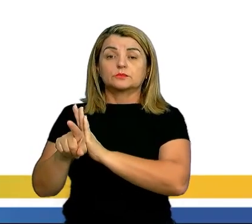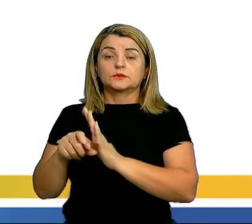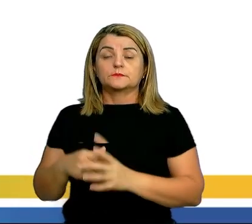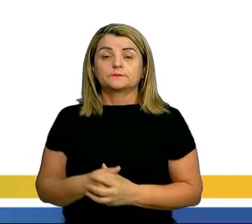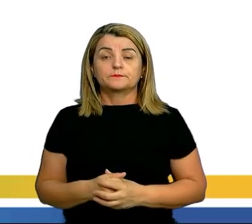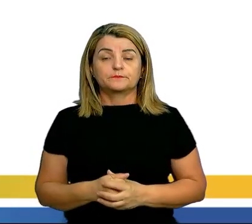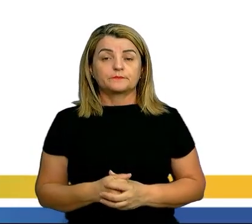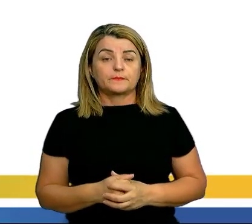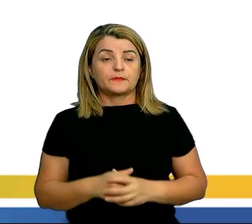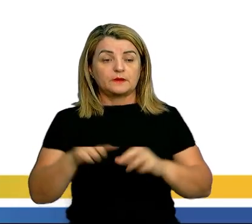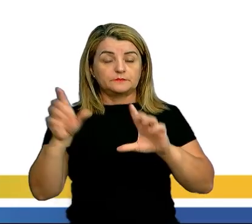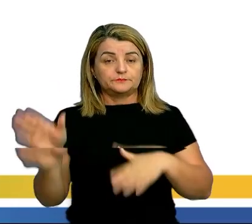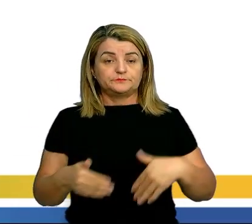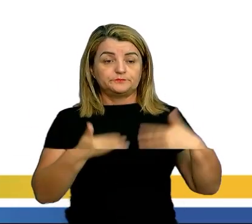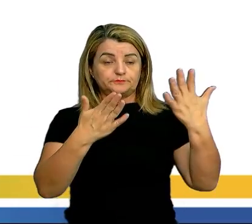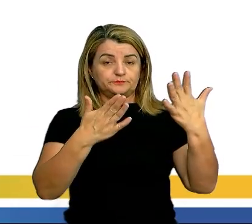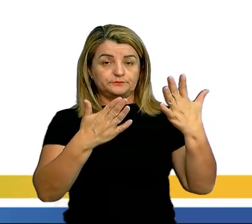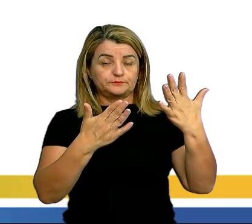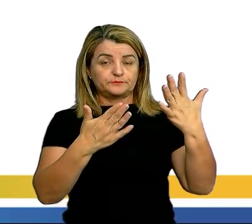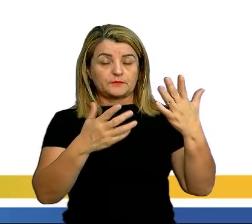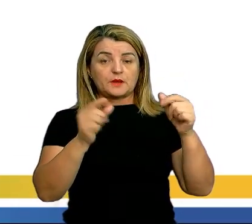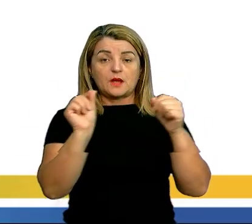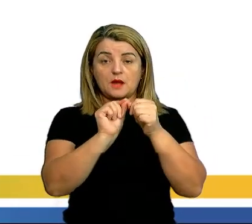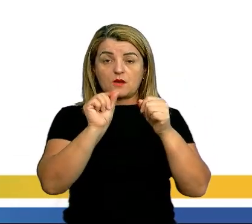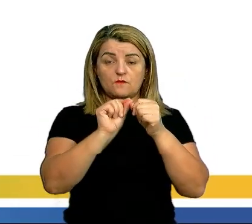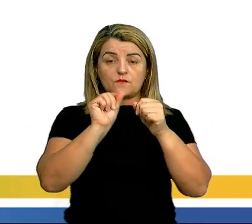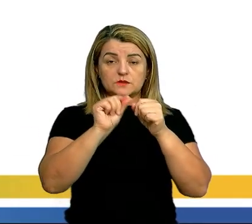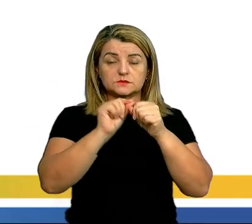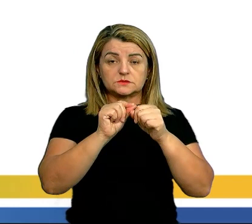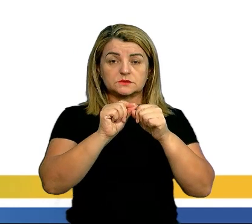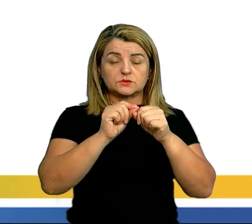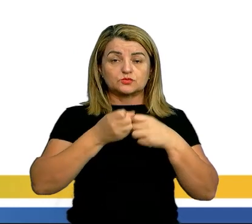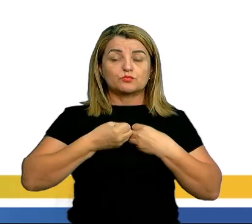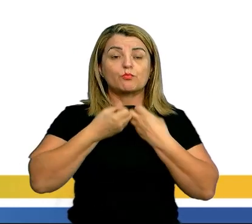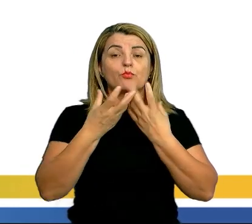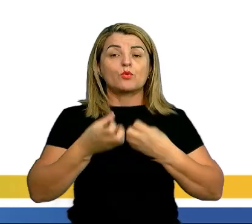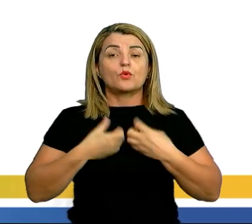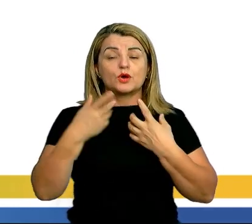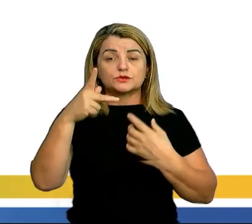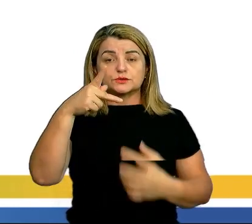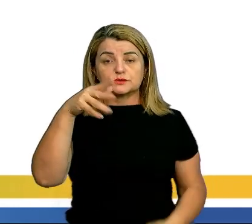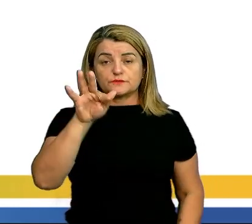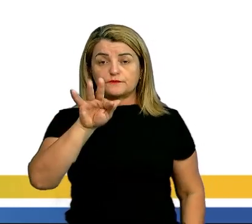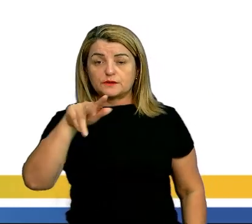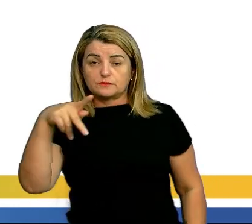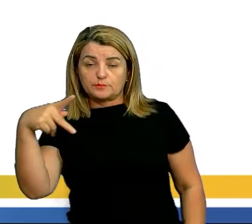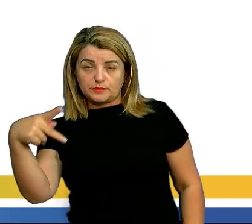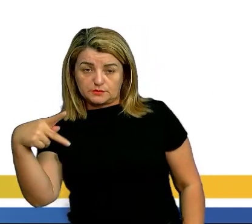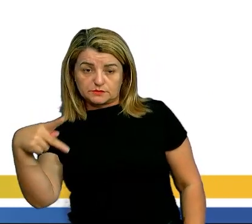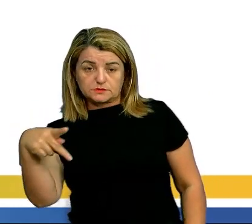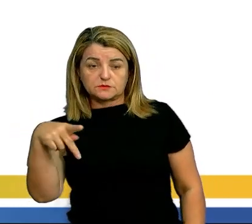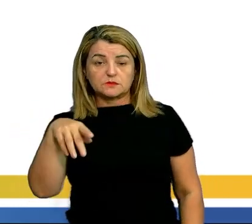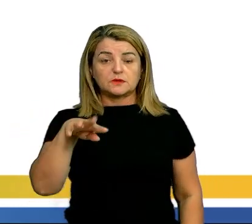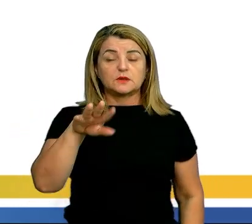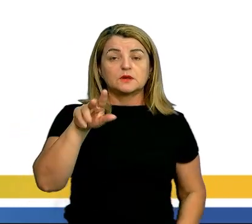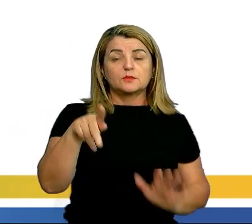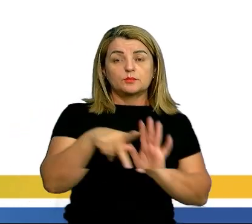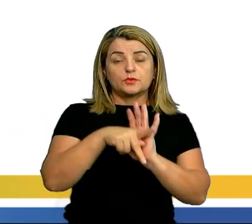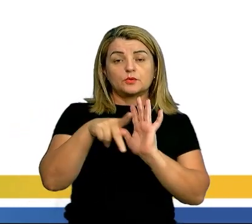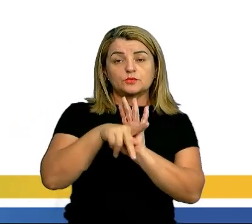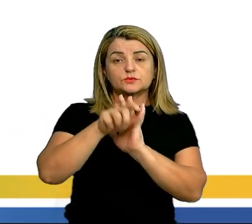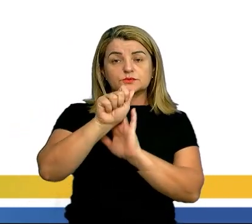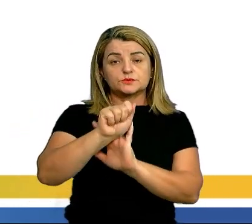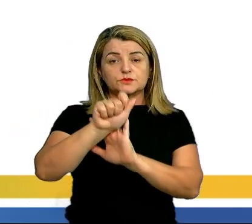O enunciado diz assim. A produção poética de Fernando Pessoa, assinada com o heterônimo Álvaro de Campos,